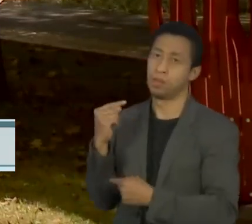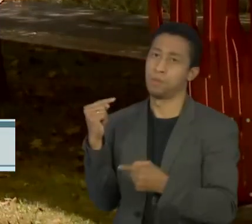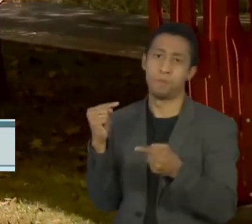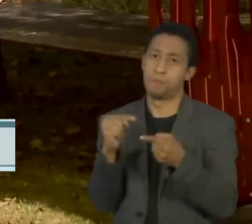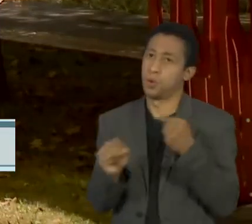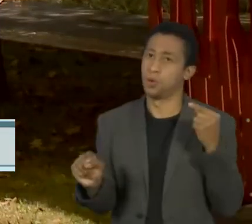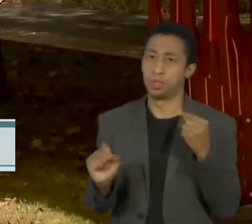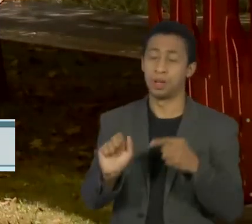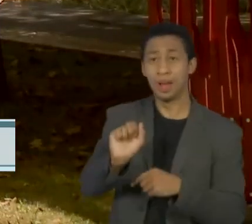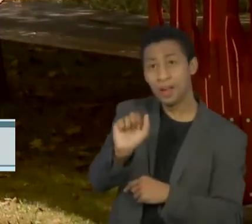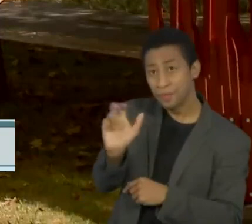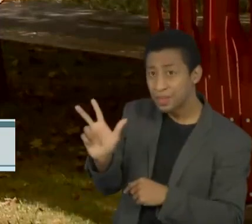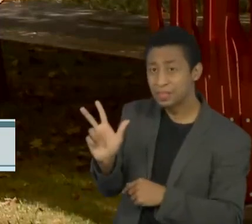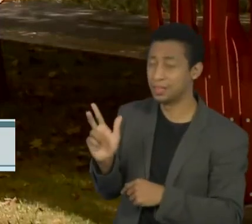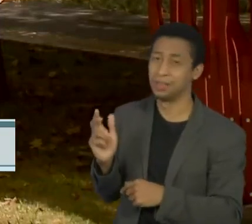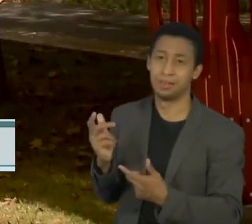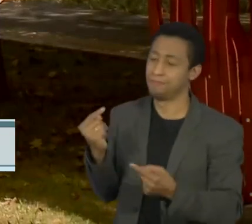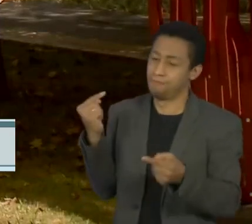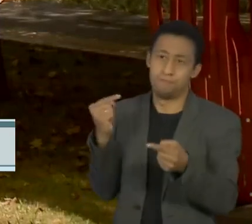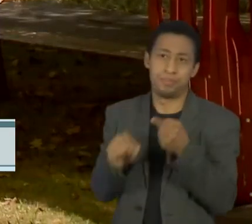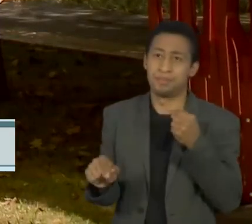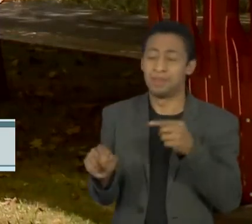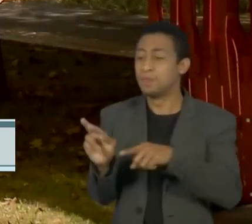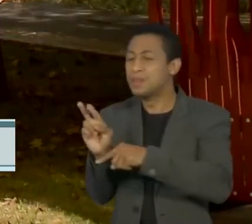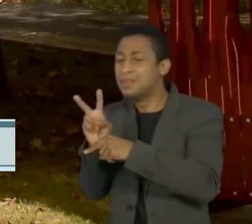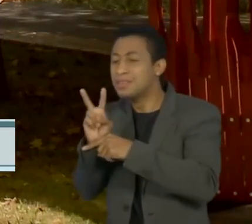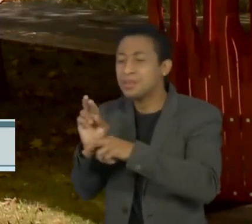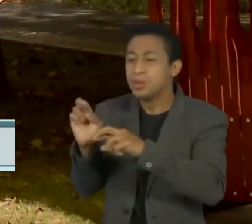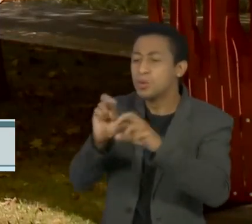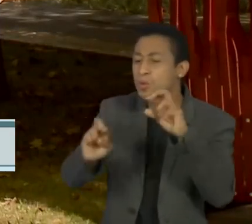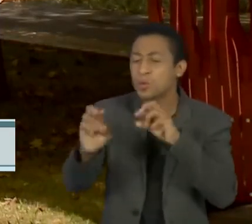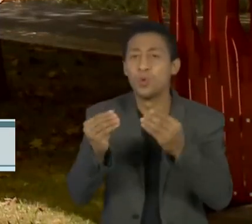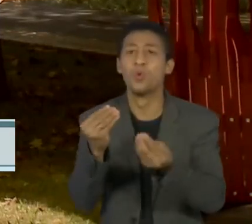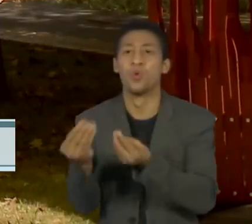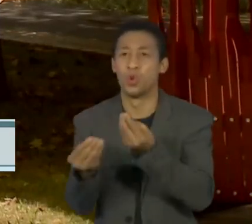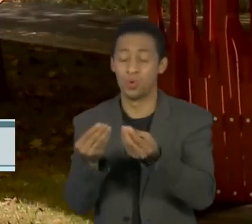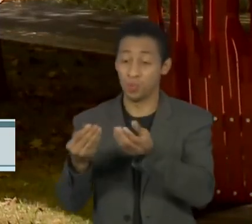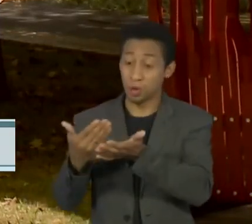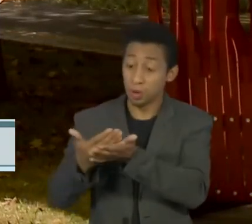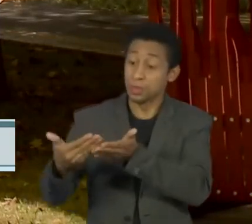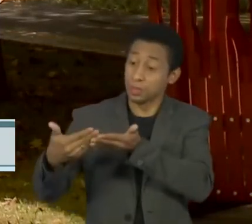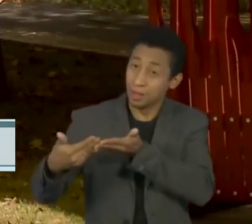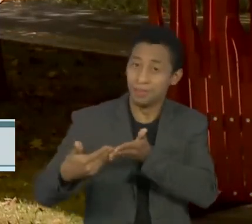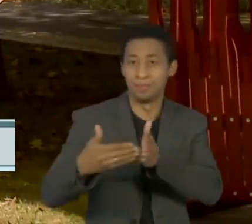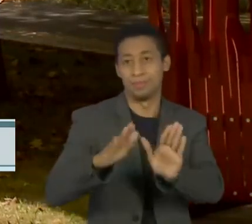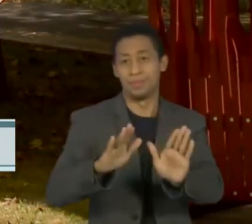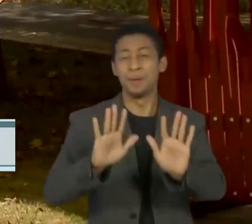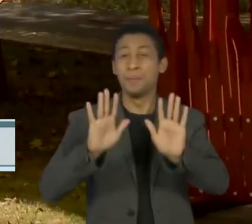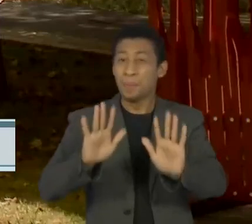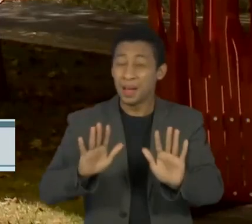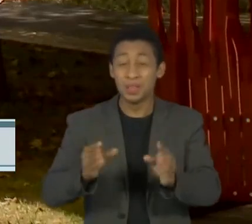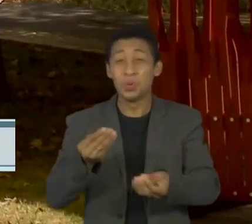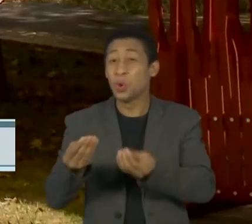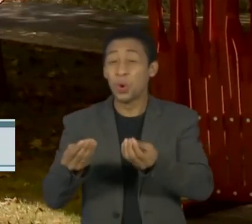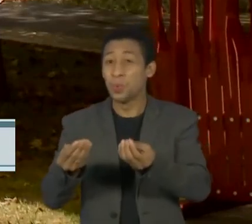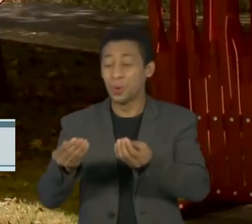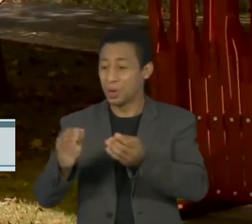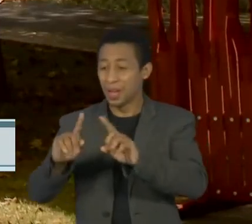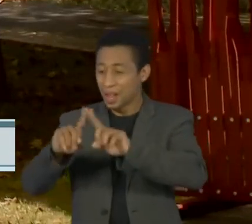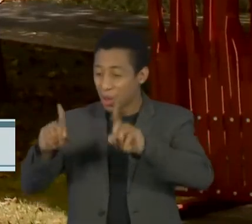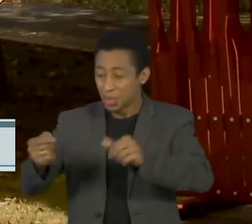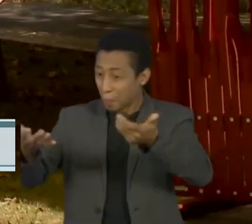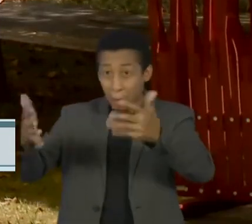isso dificultaria a fiscalização nesse começo de reabertura. Mas para não quebrar, é preciso se reinventar,